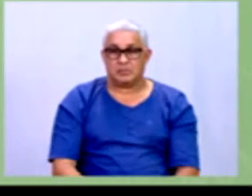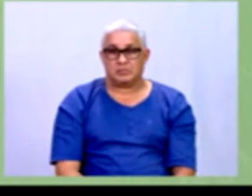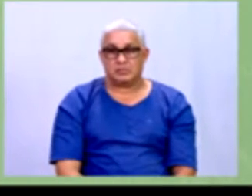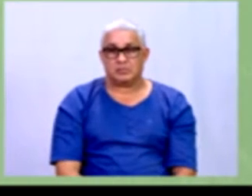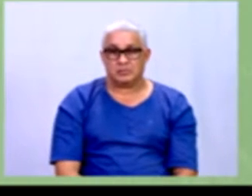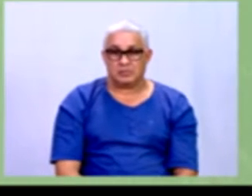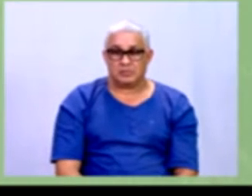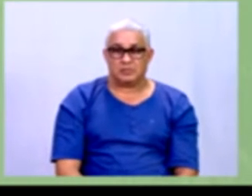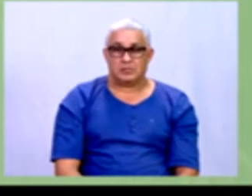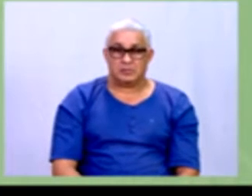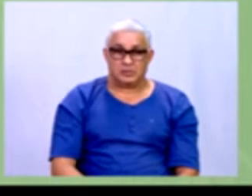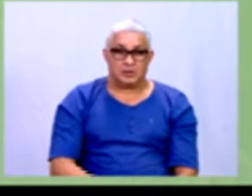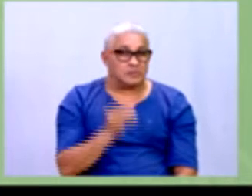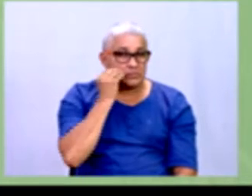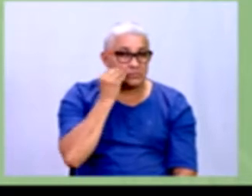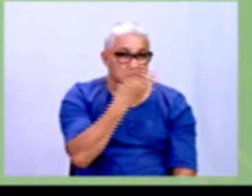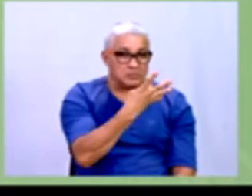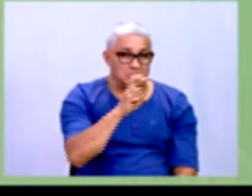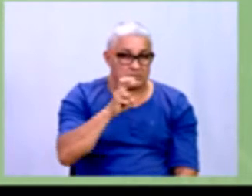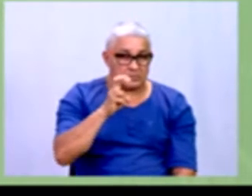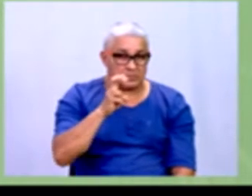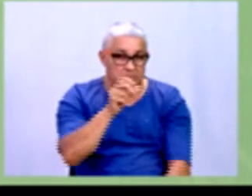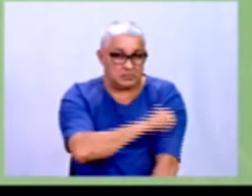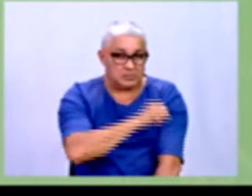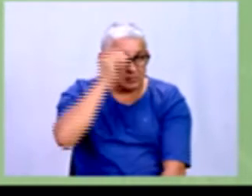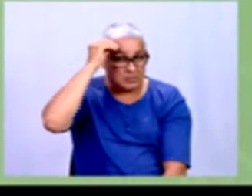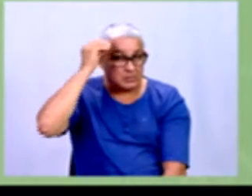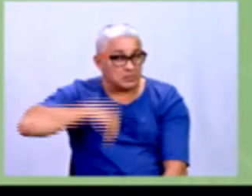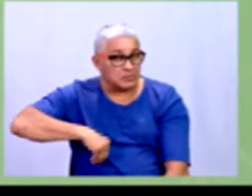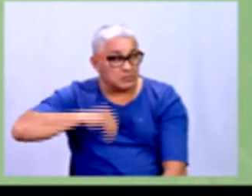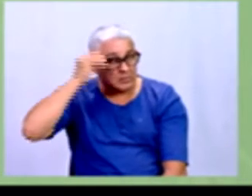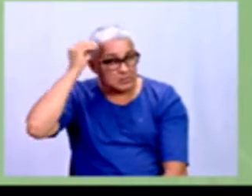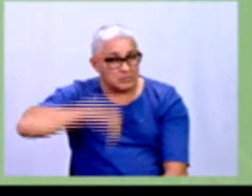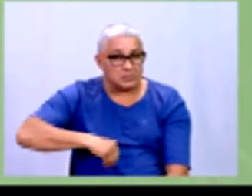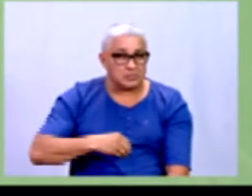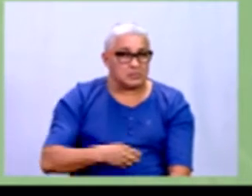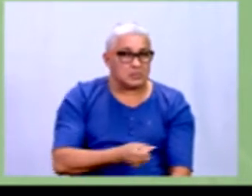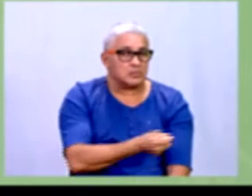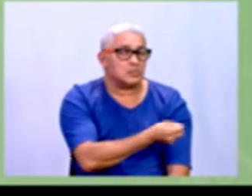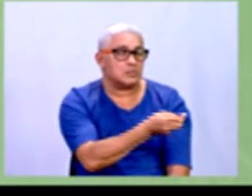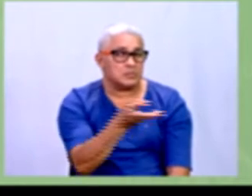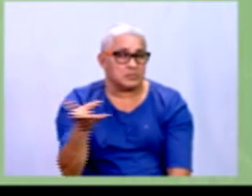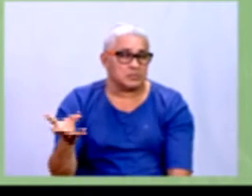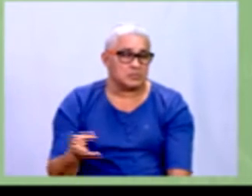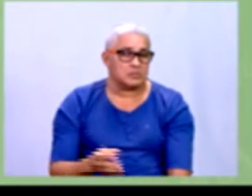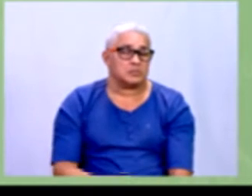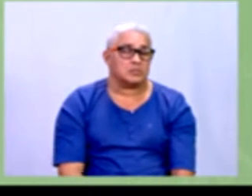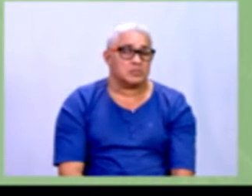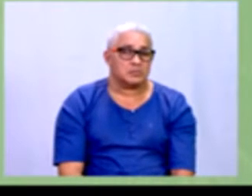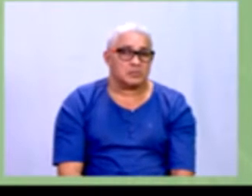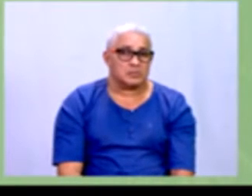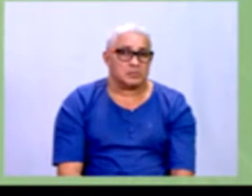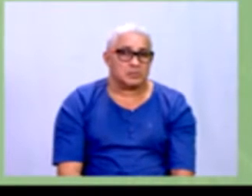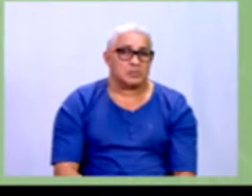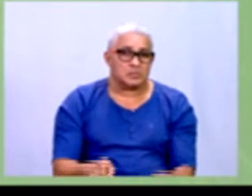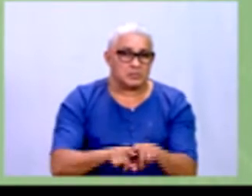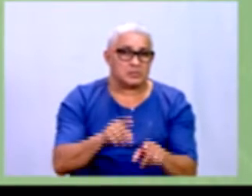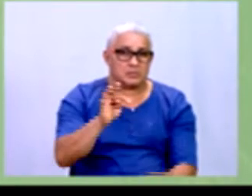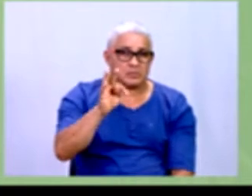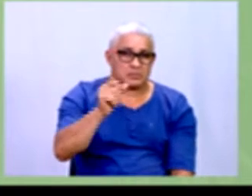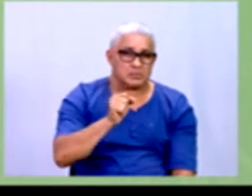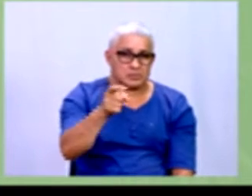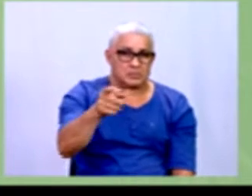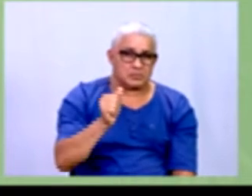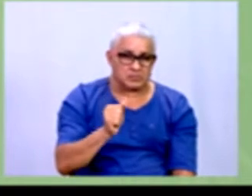-se que 45 alunos haviam desistido quais foram o coeficiente e a taxa de evasão